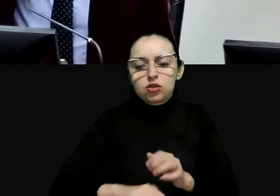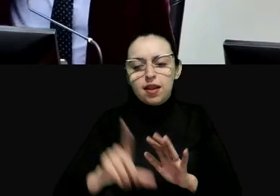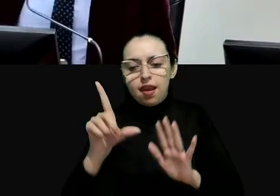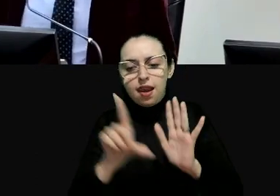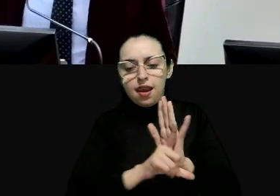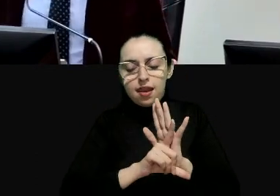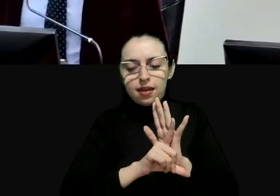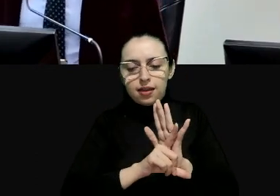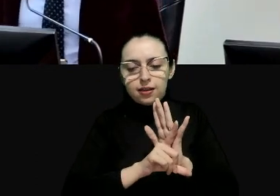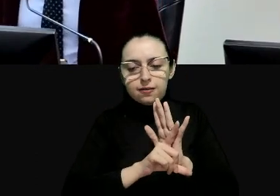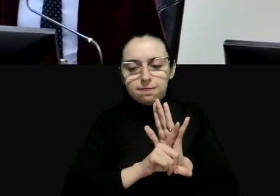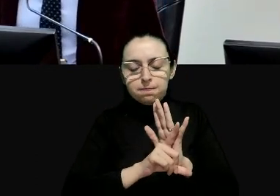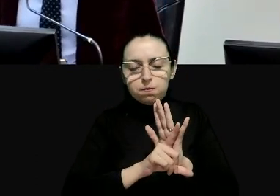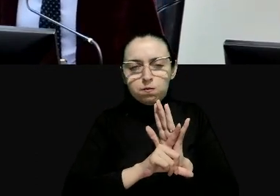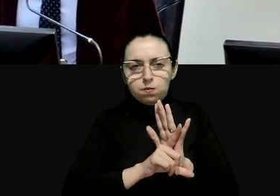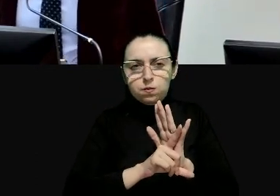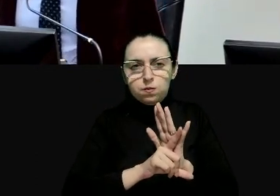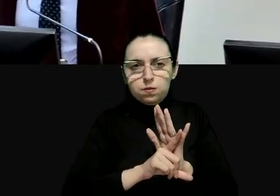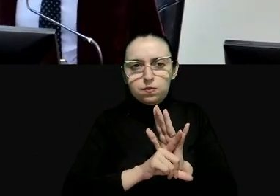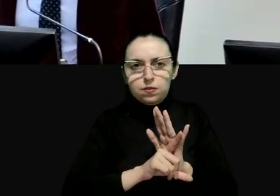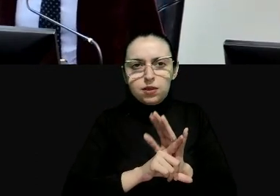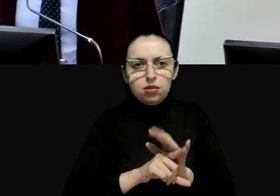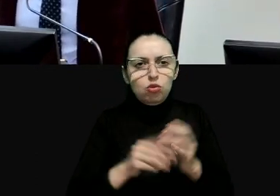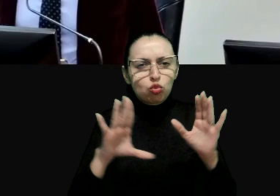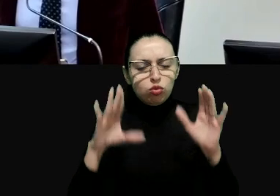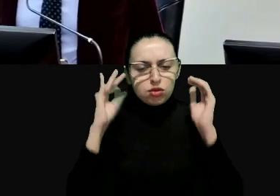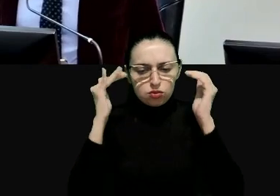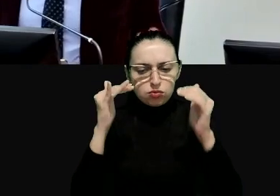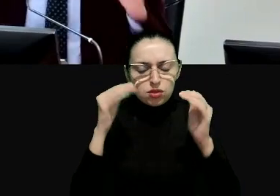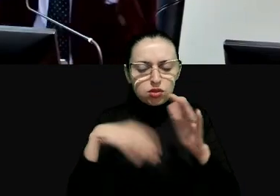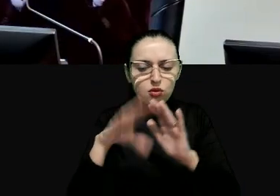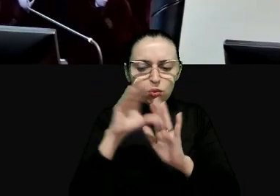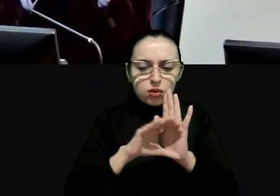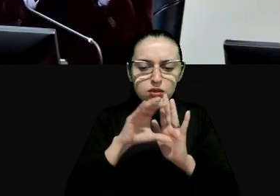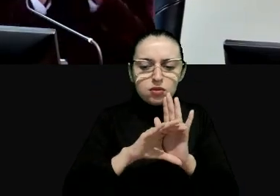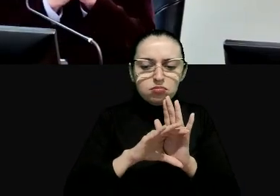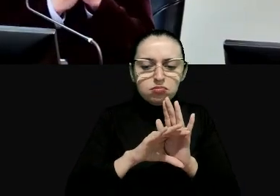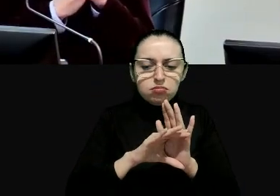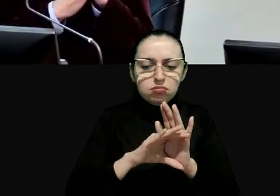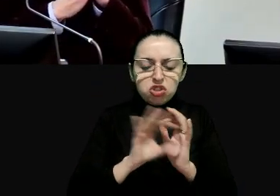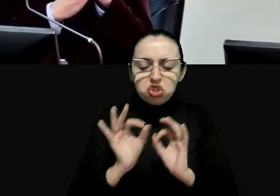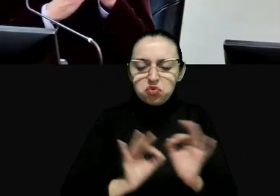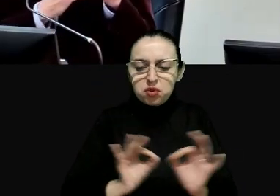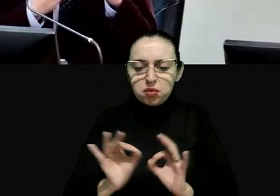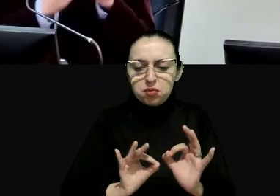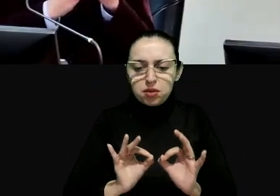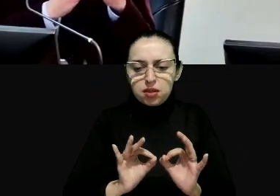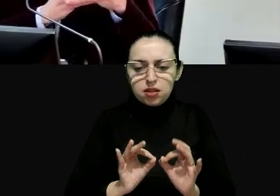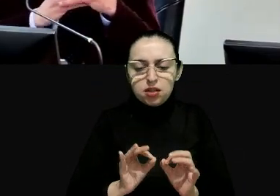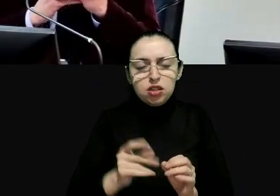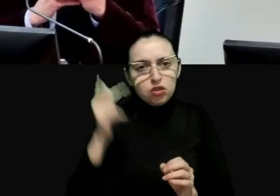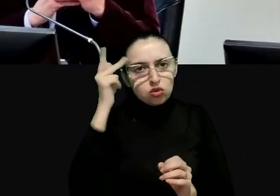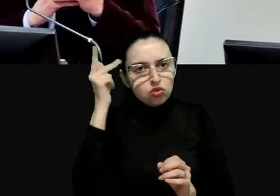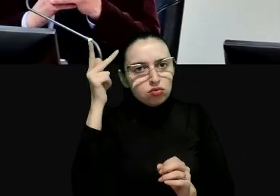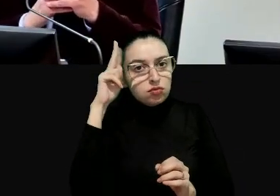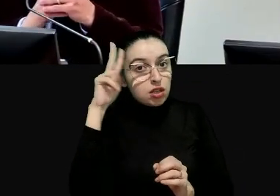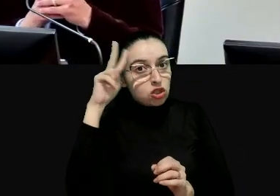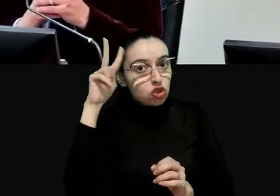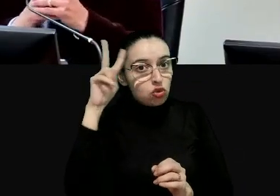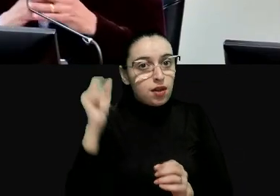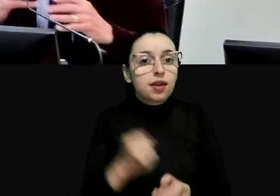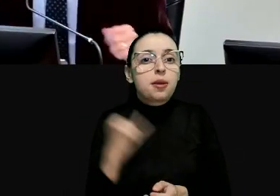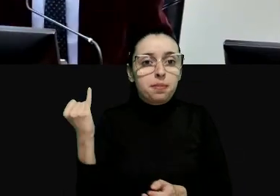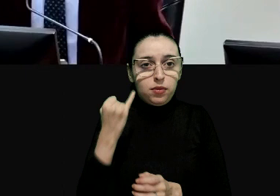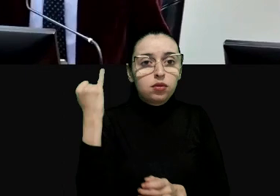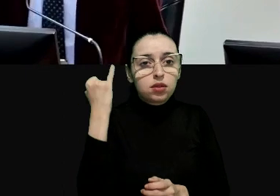menudo também uma função a nível da Constituição e isso por uma experiência histórica muito importante